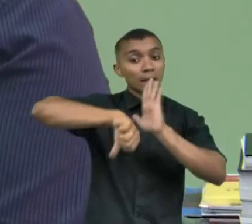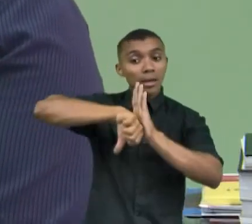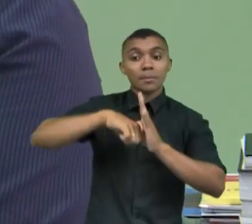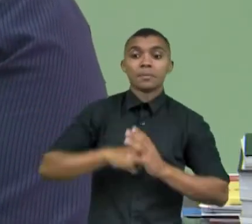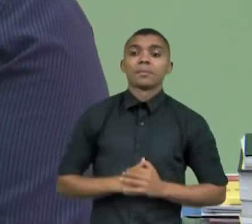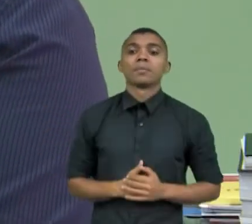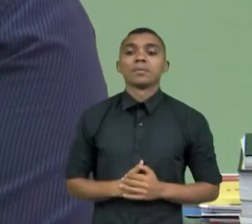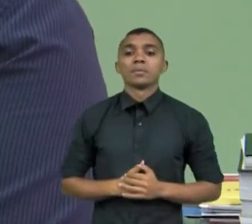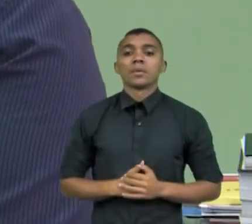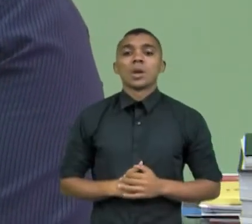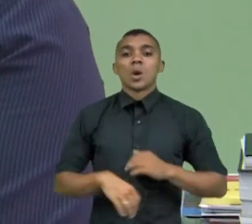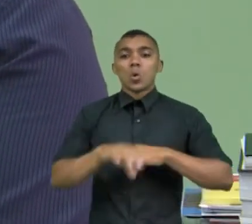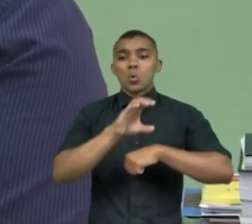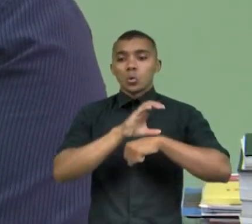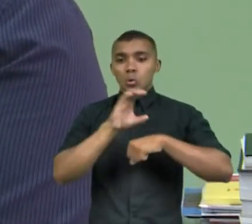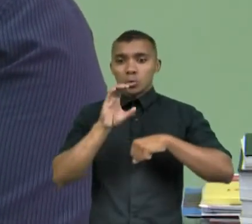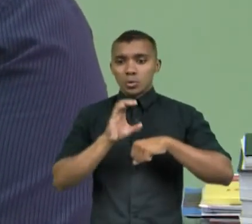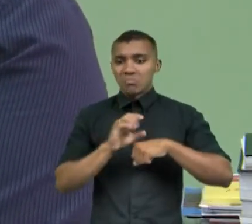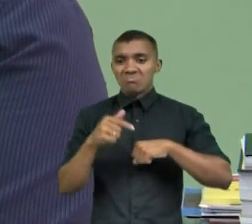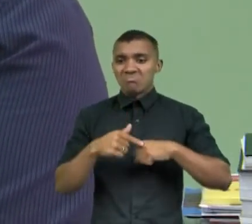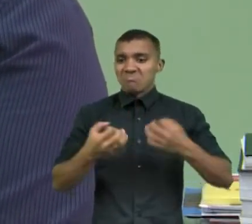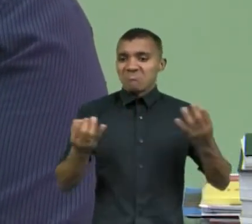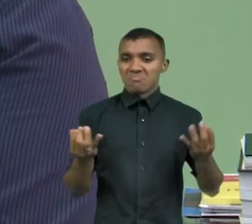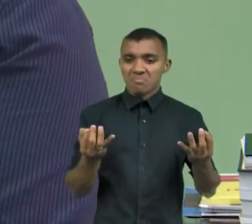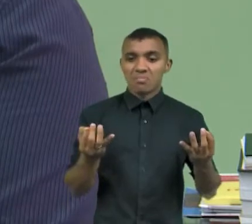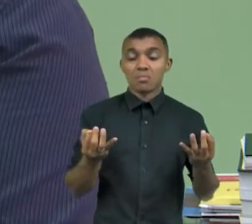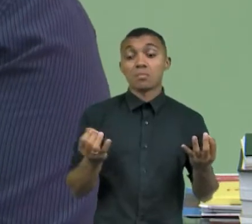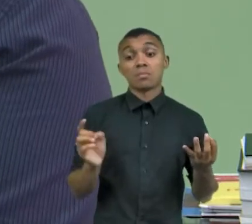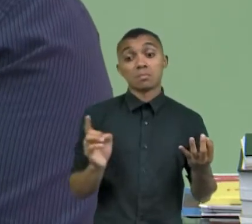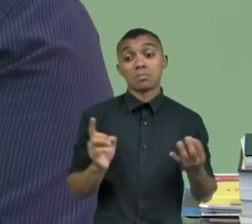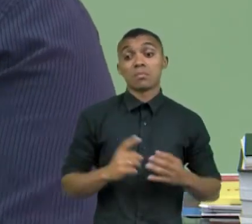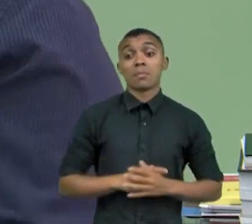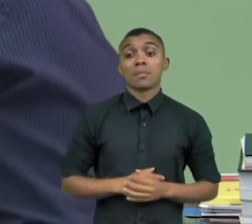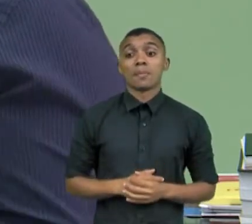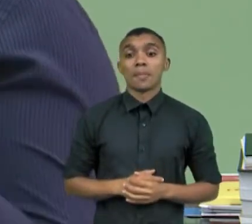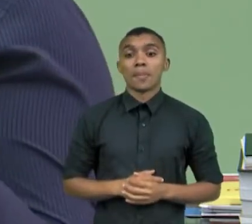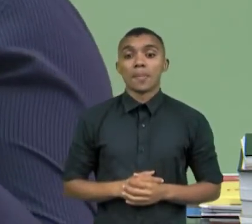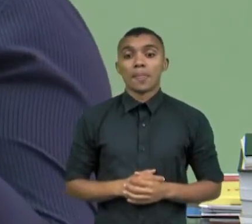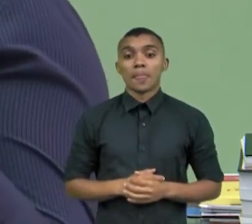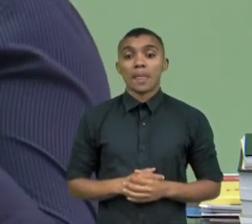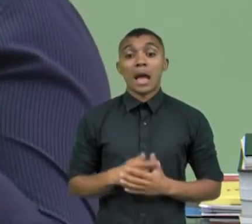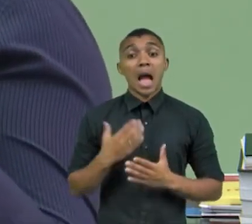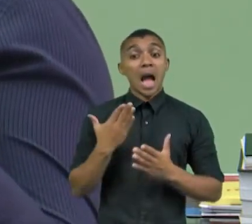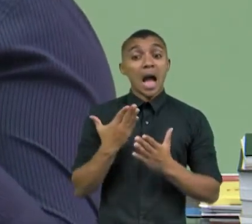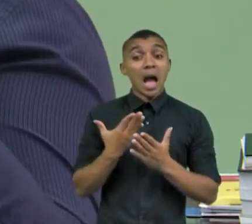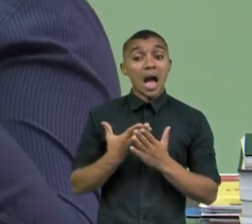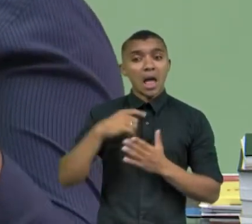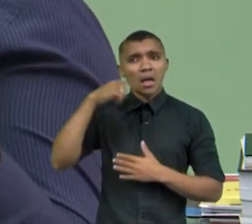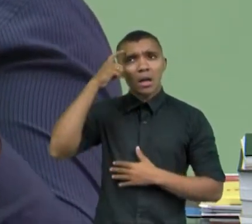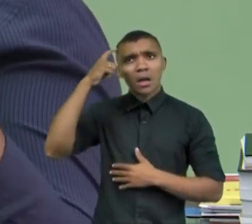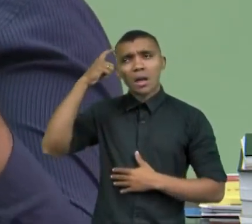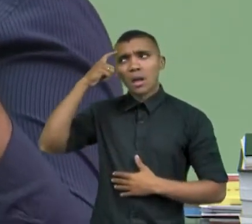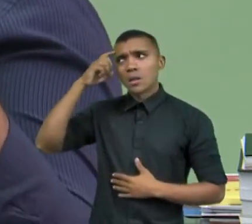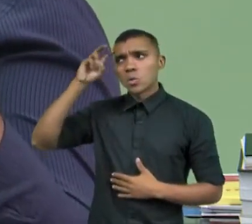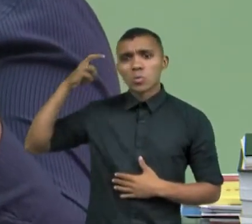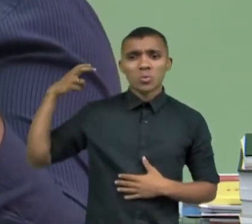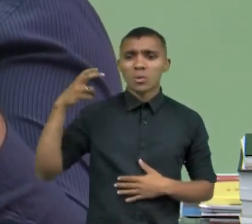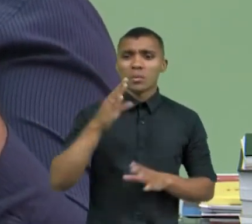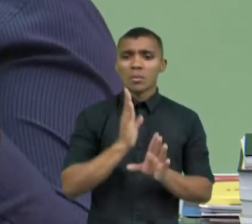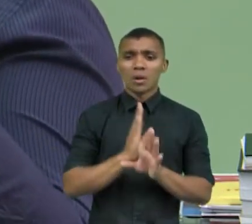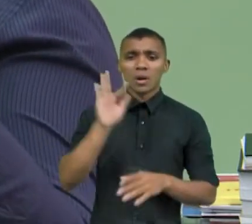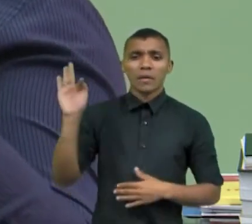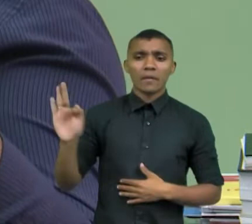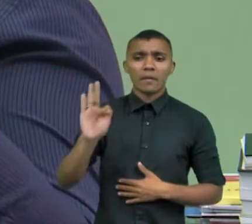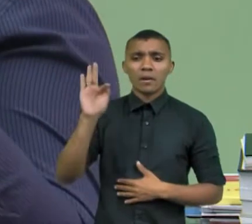ela não é perfeita. falo sempre isso pros meus alunos, né? Ainda há uma cultura muito forte na universidade e uma